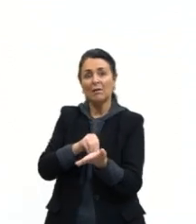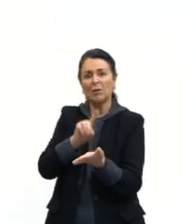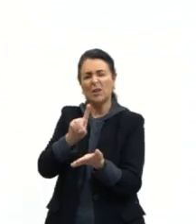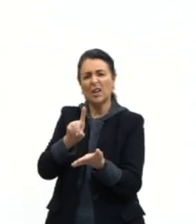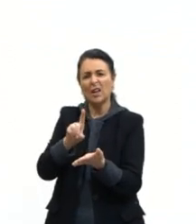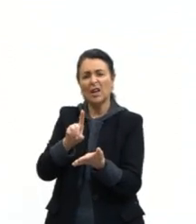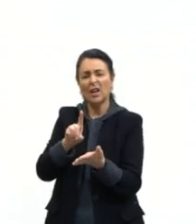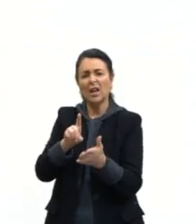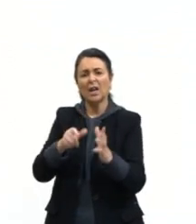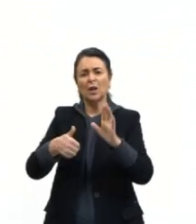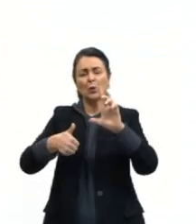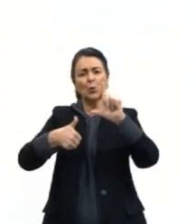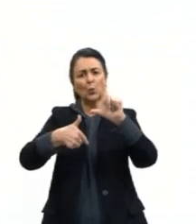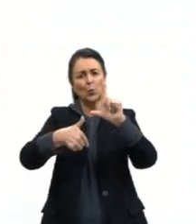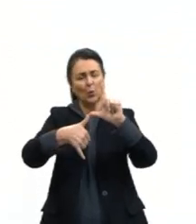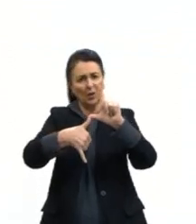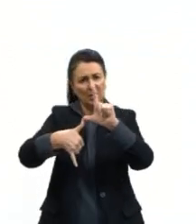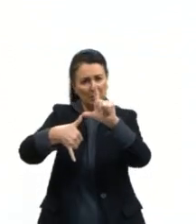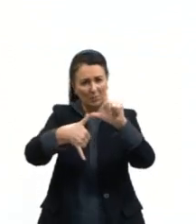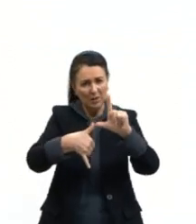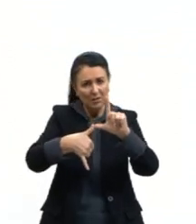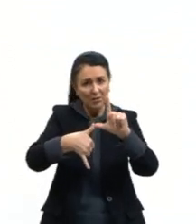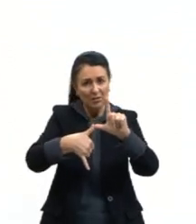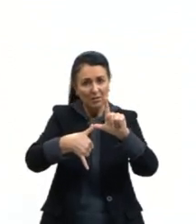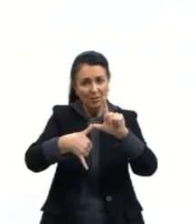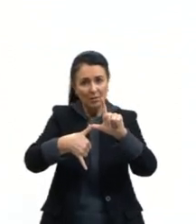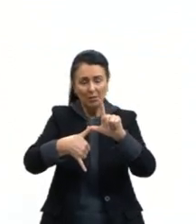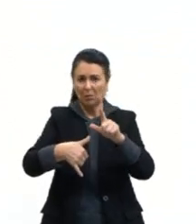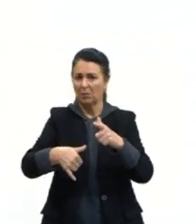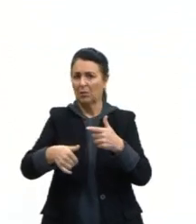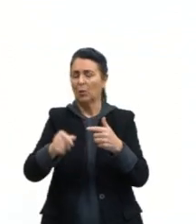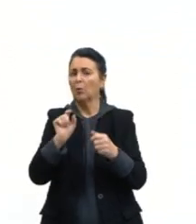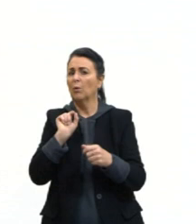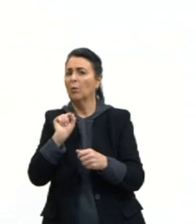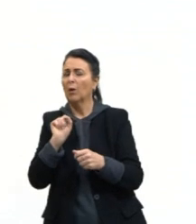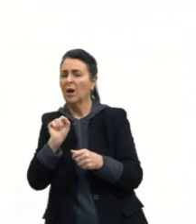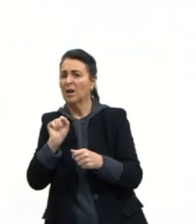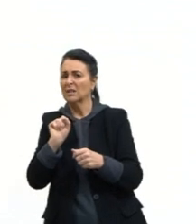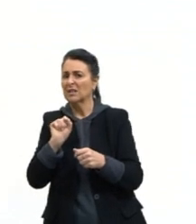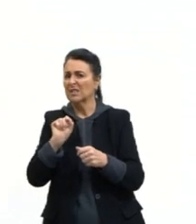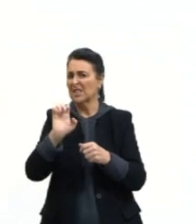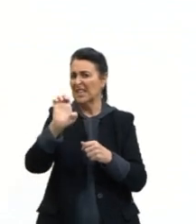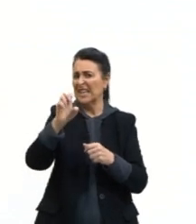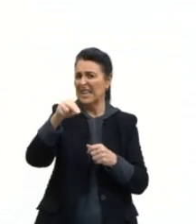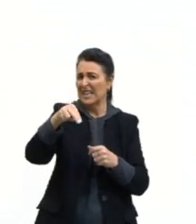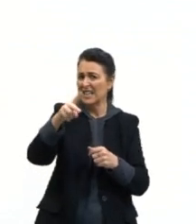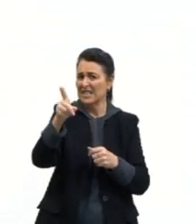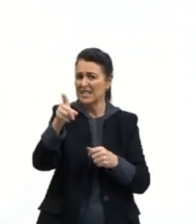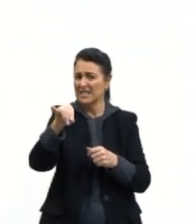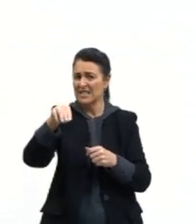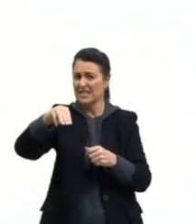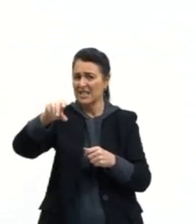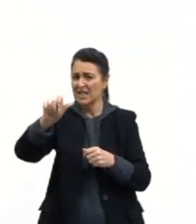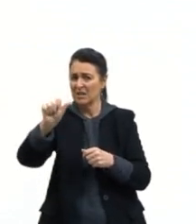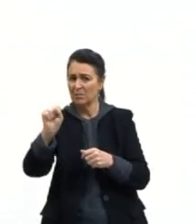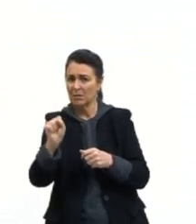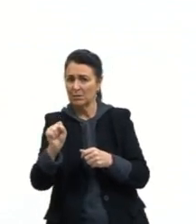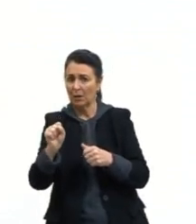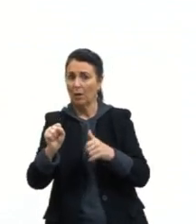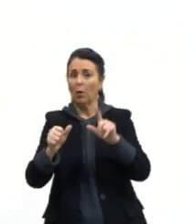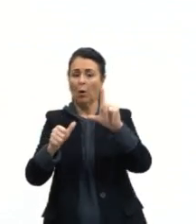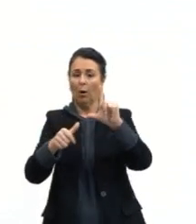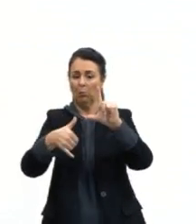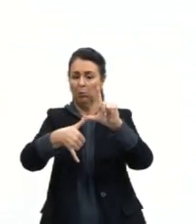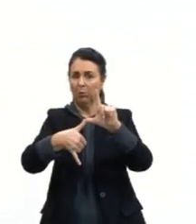Lipídios A, letra A. Letra B, enzimas. Lipídios é as gordurinhas, né?